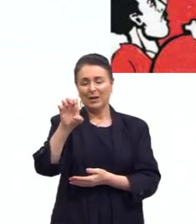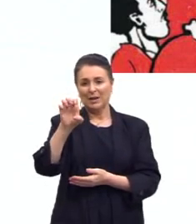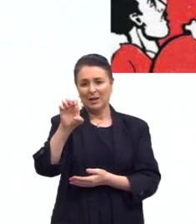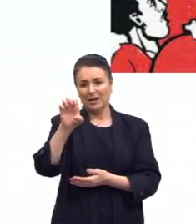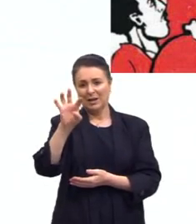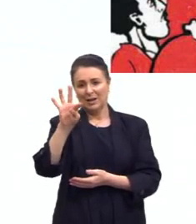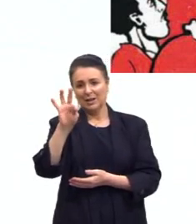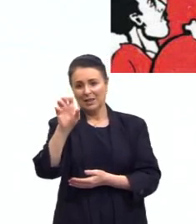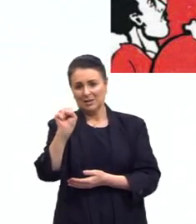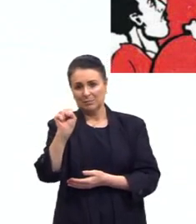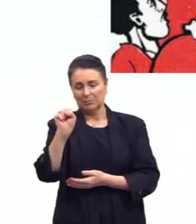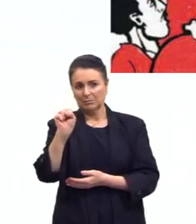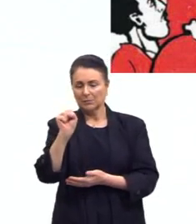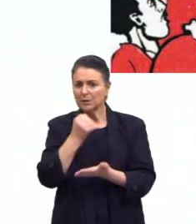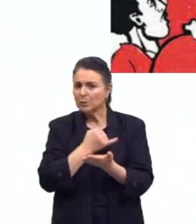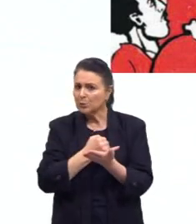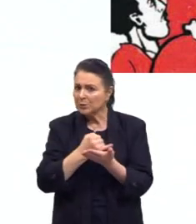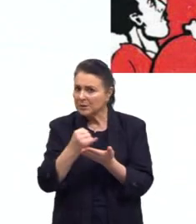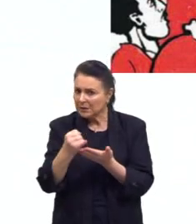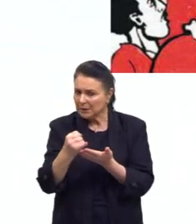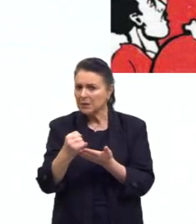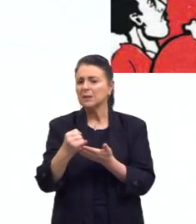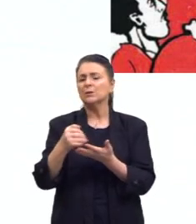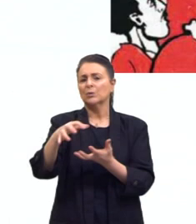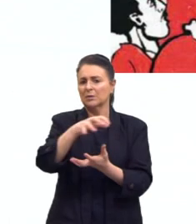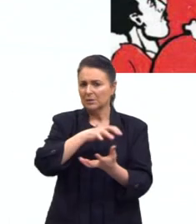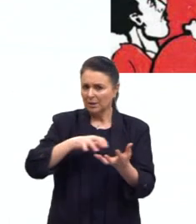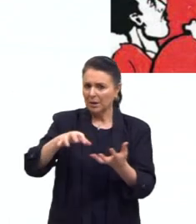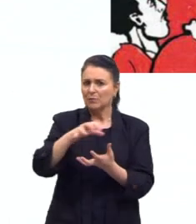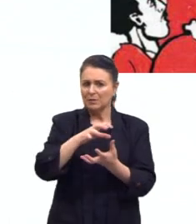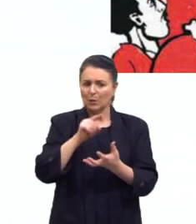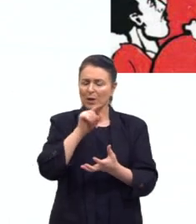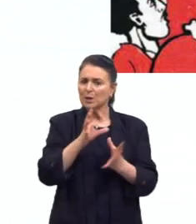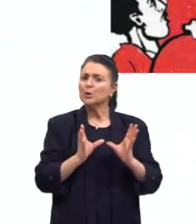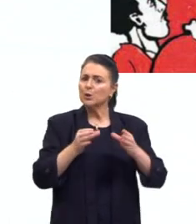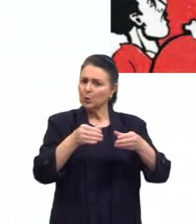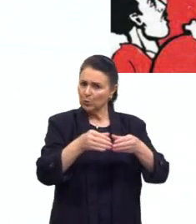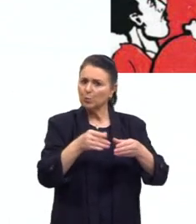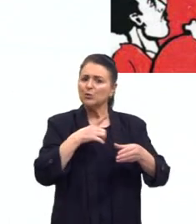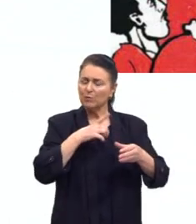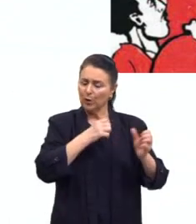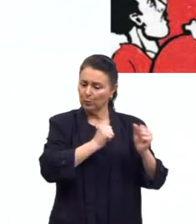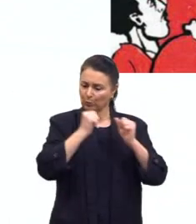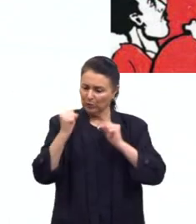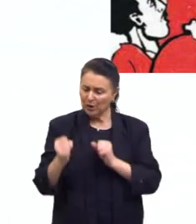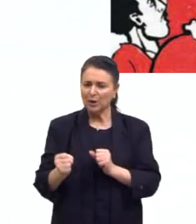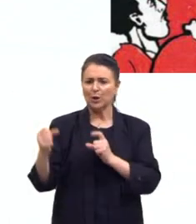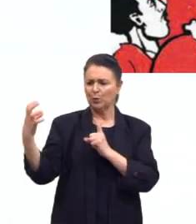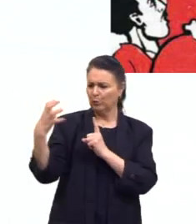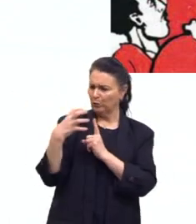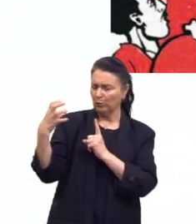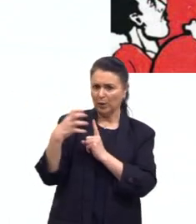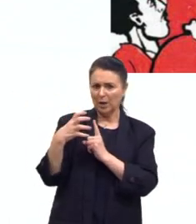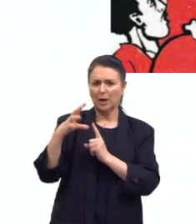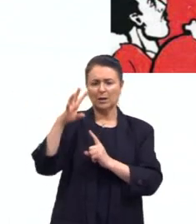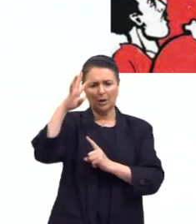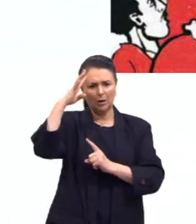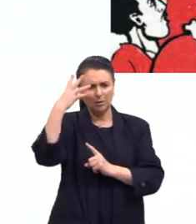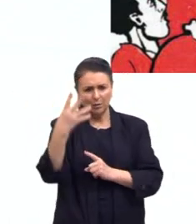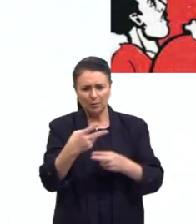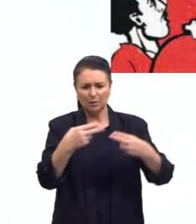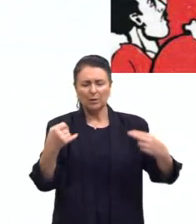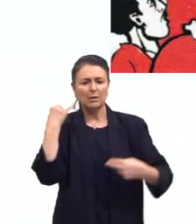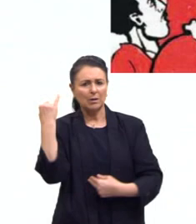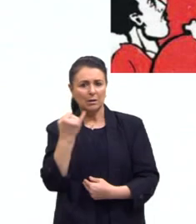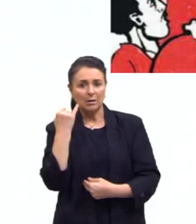um período inicial da Revolução, os sovietes realmente tiveram poder, tiveram influência, decidiram questões muito